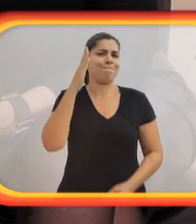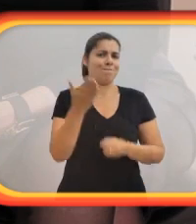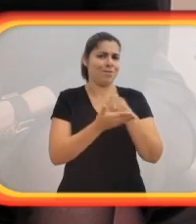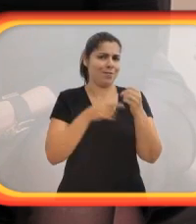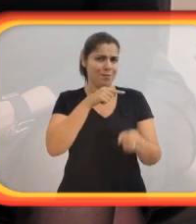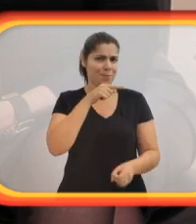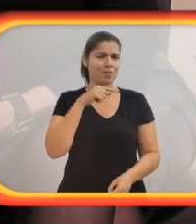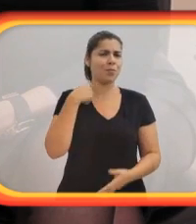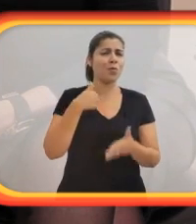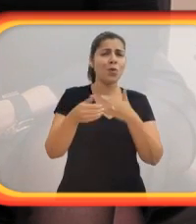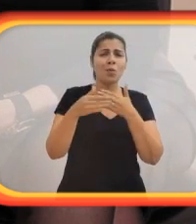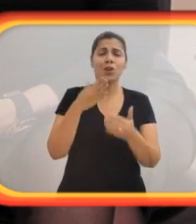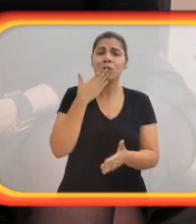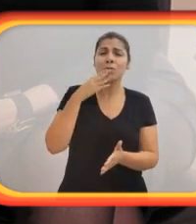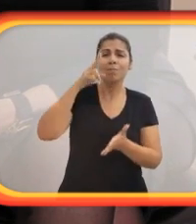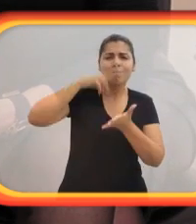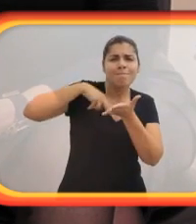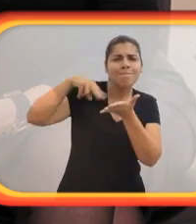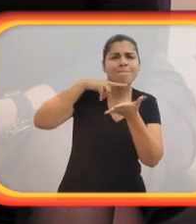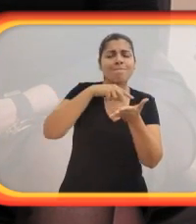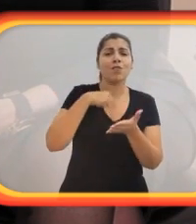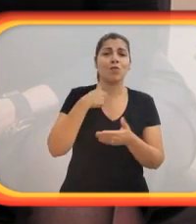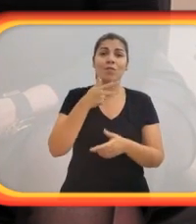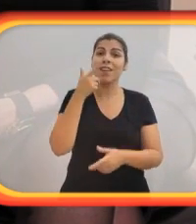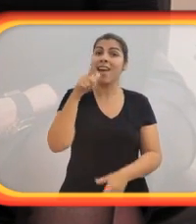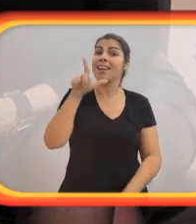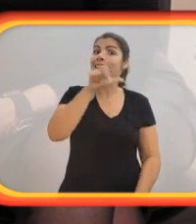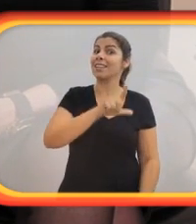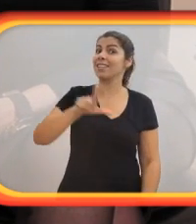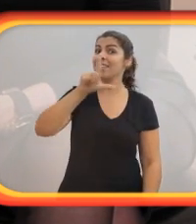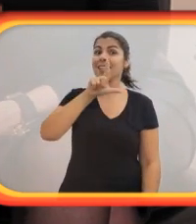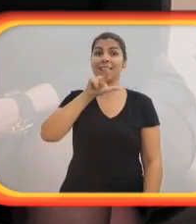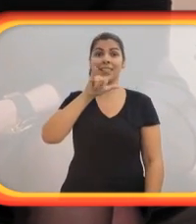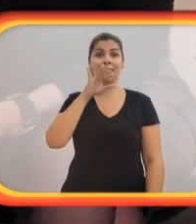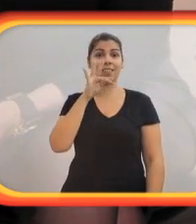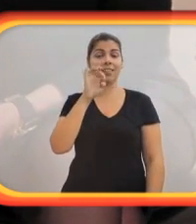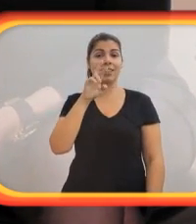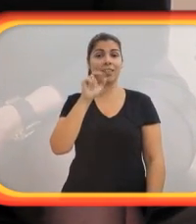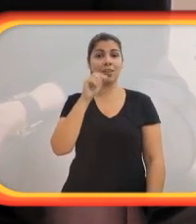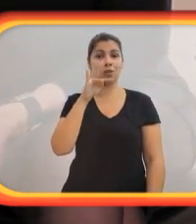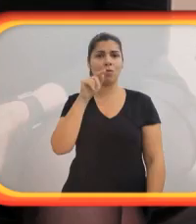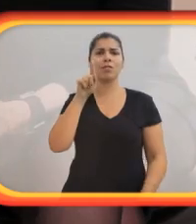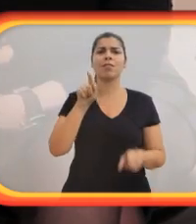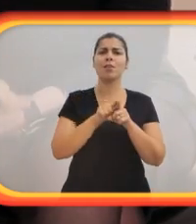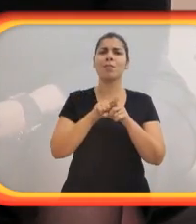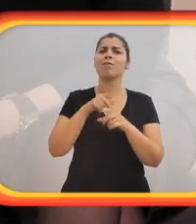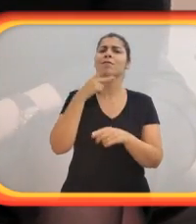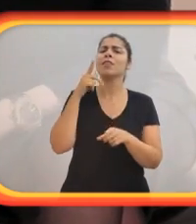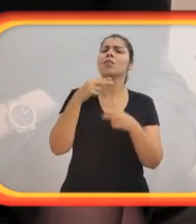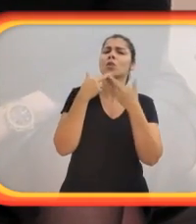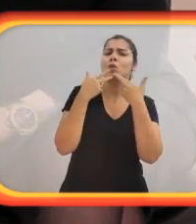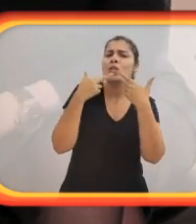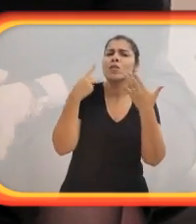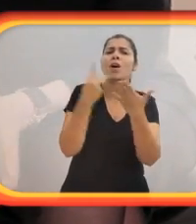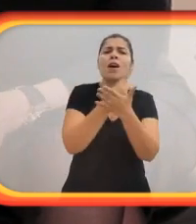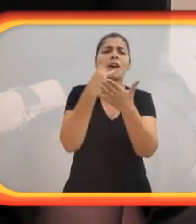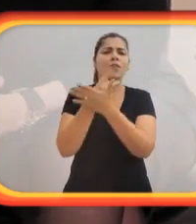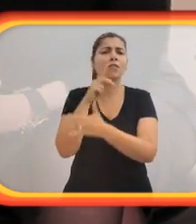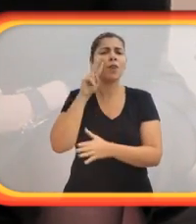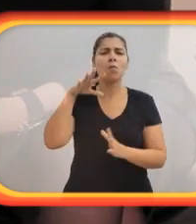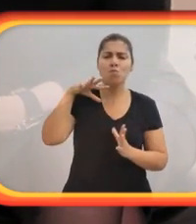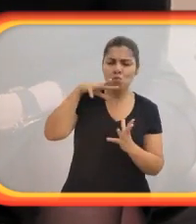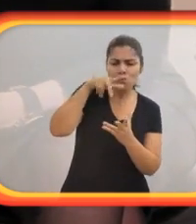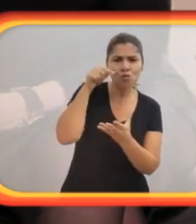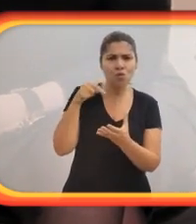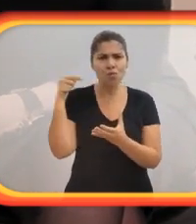me daria para eu melhorar como repórter? Olha, eu acho que leitura